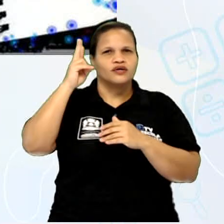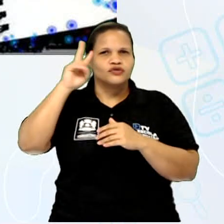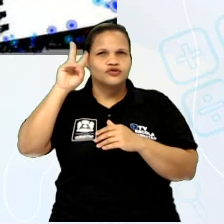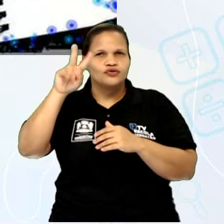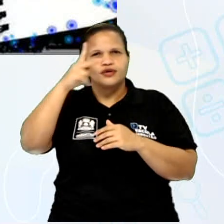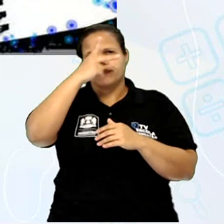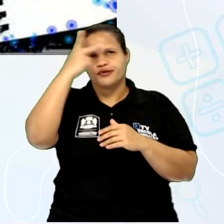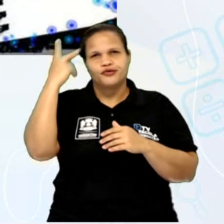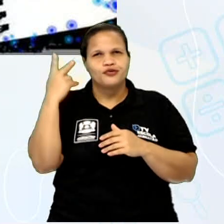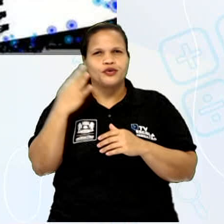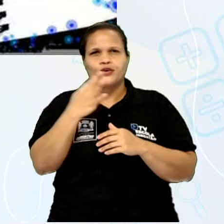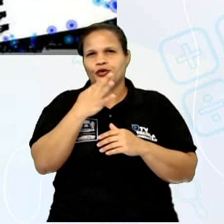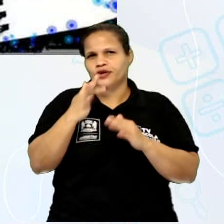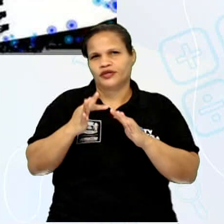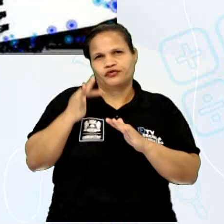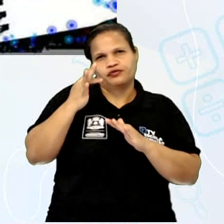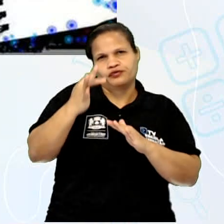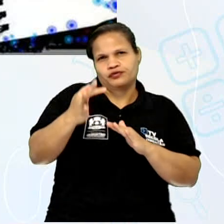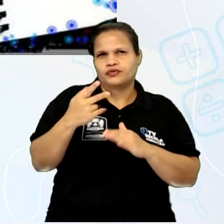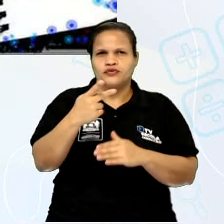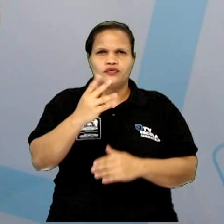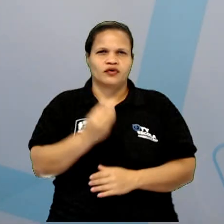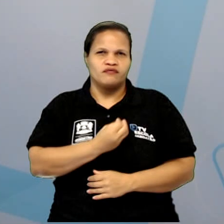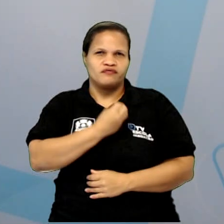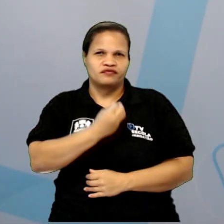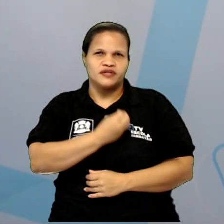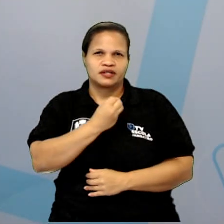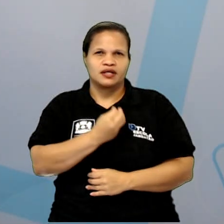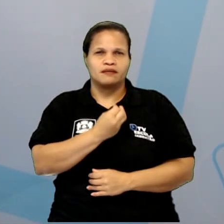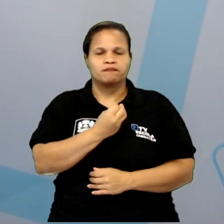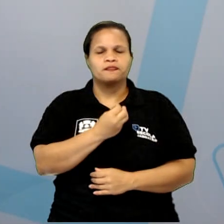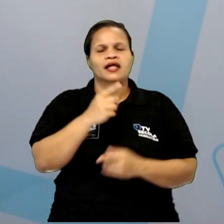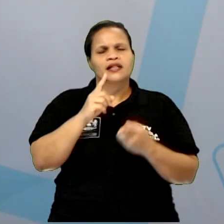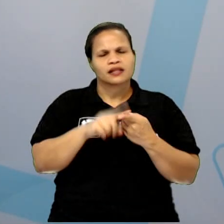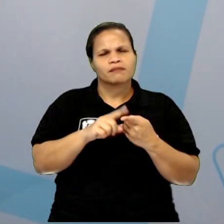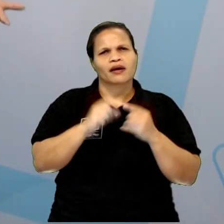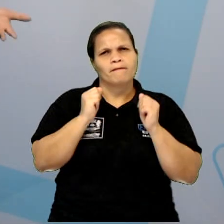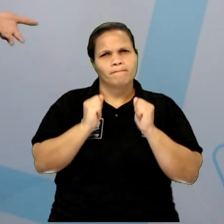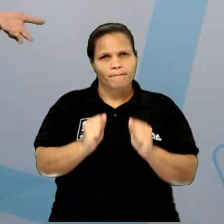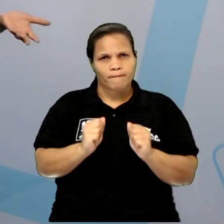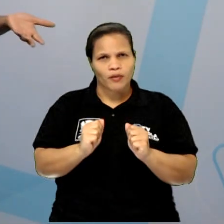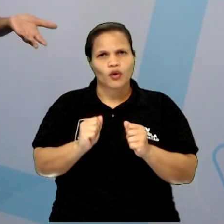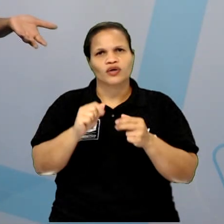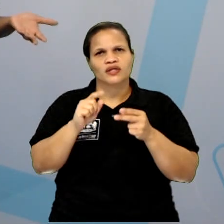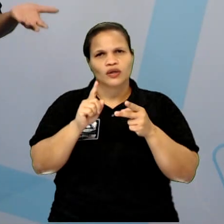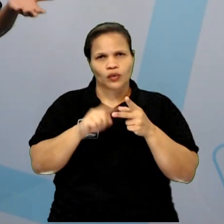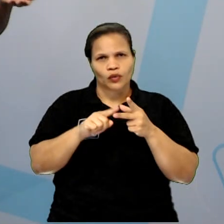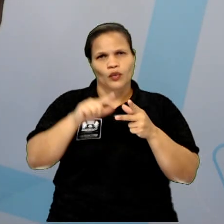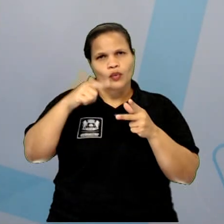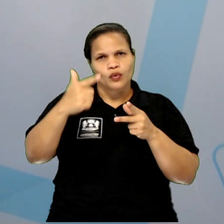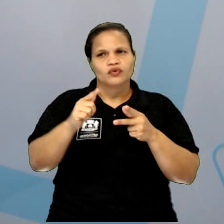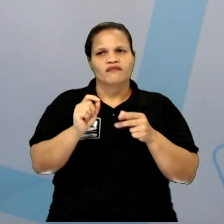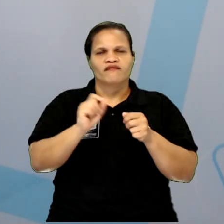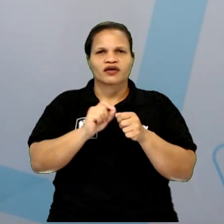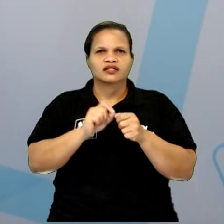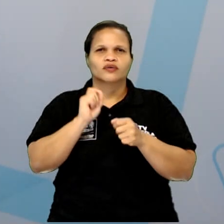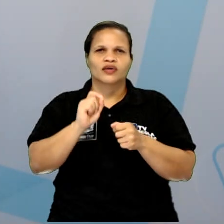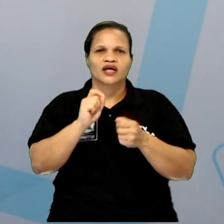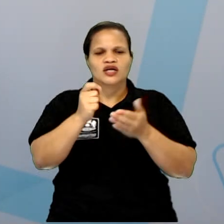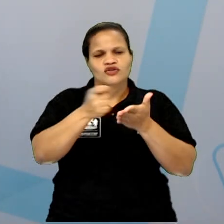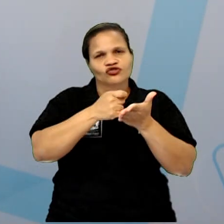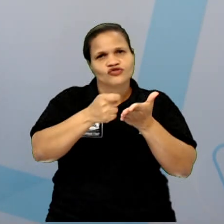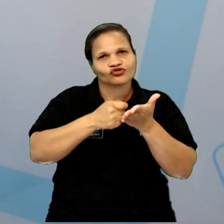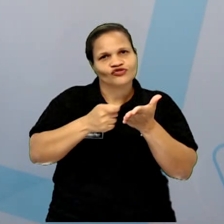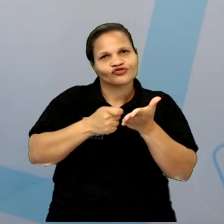pessoas conheçam no futuro sobre vocês. Outra sugestão de desafio, se vocês não quiserem fazer a caixa, vocês podem escrever um